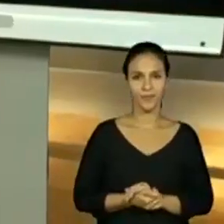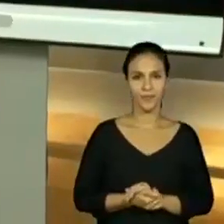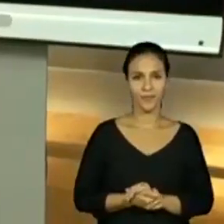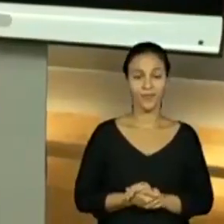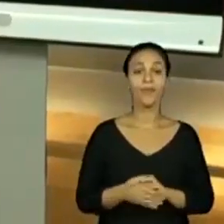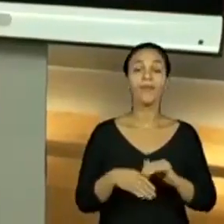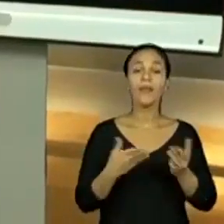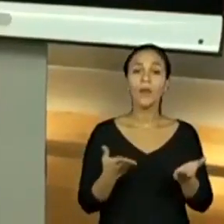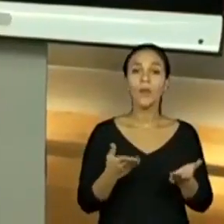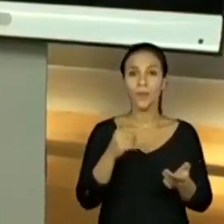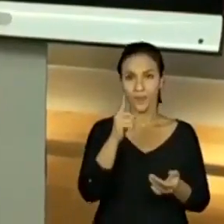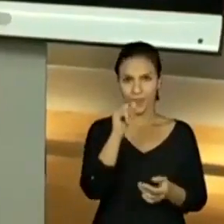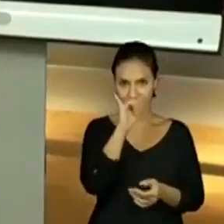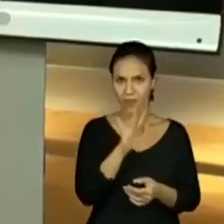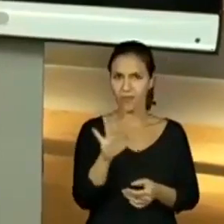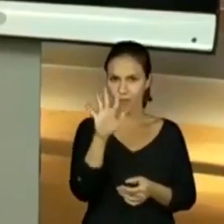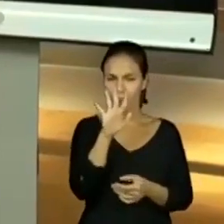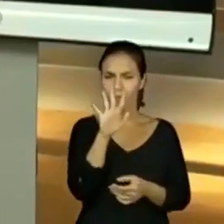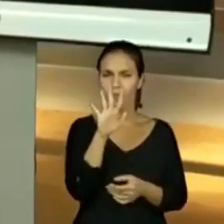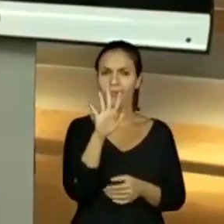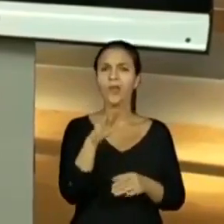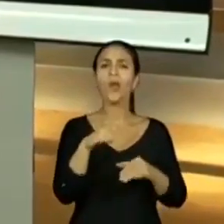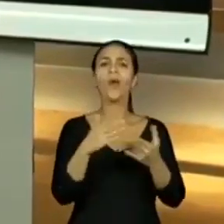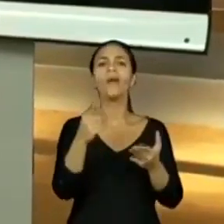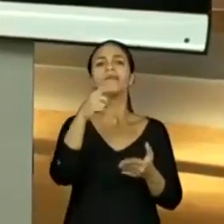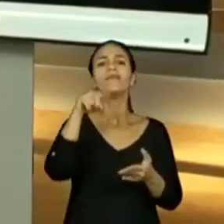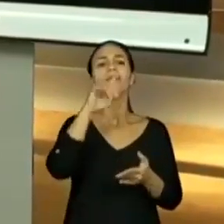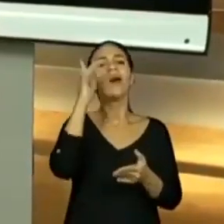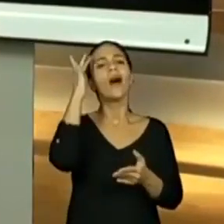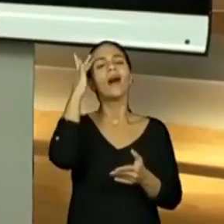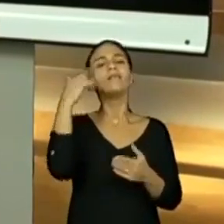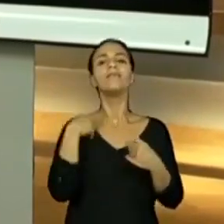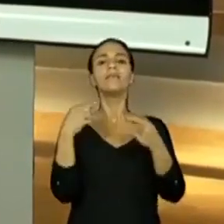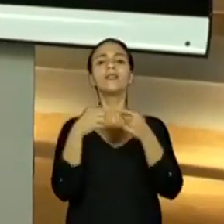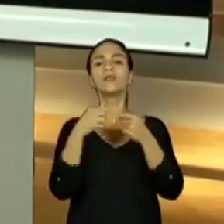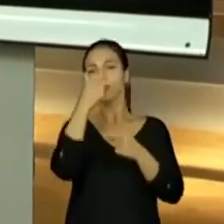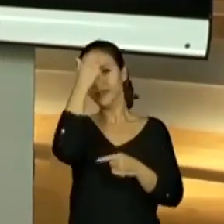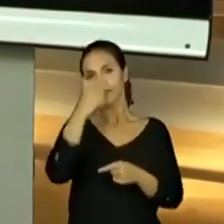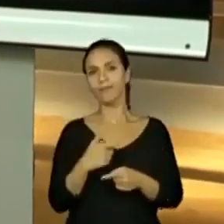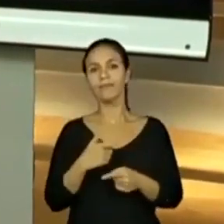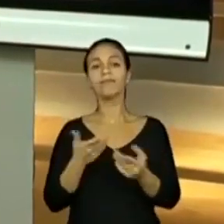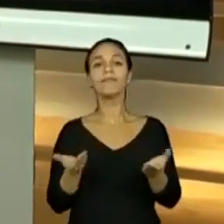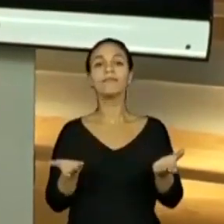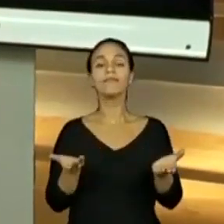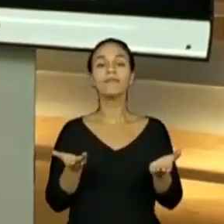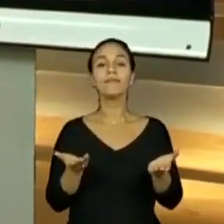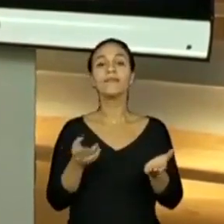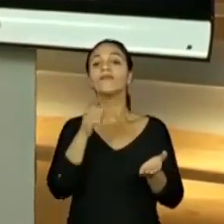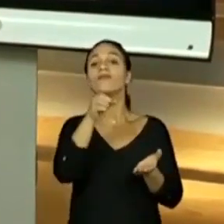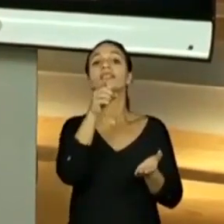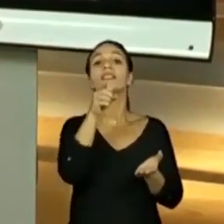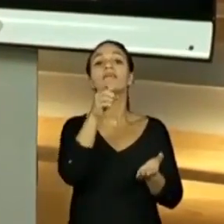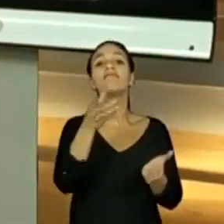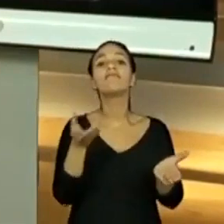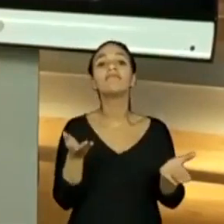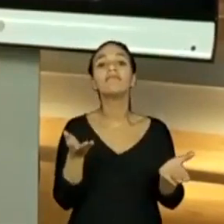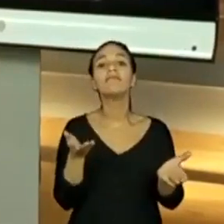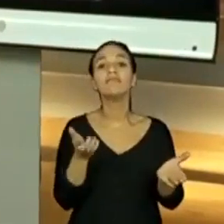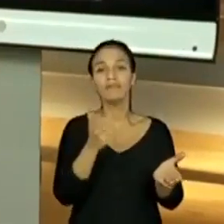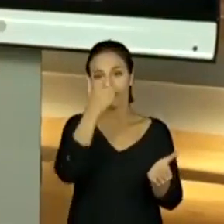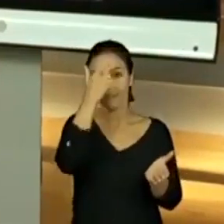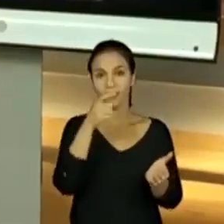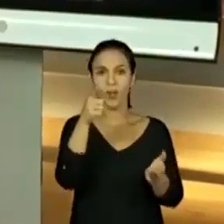Destas imagens, em qual imagem vocês se reconhecem? A imagem 1, 2. Coloquem só o número agora nos comentários.